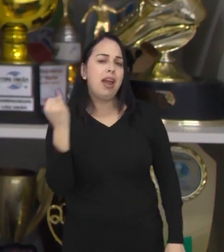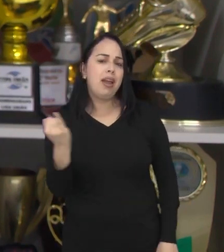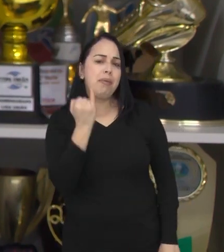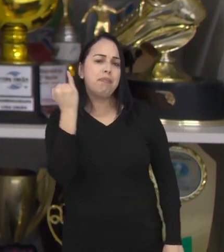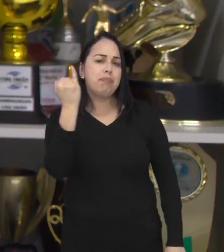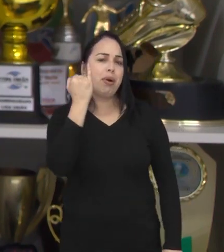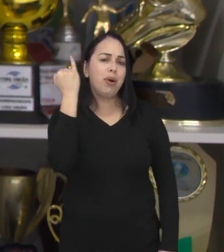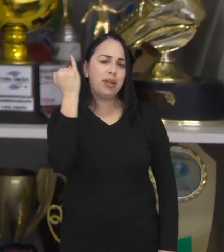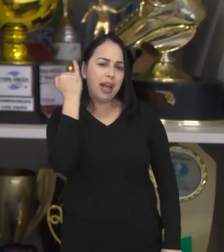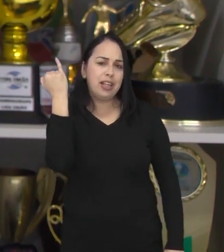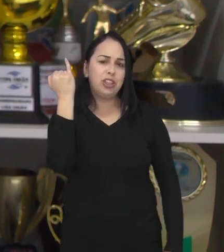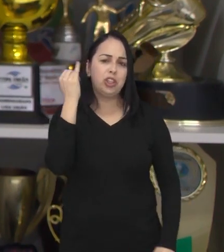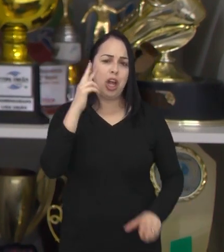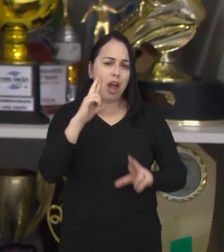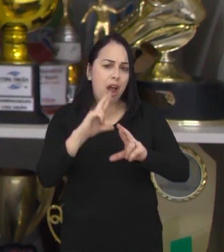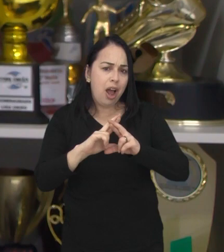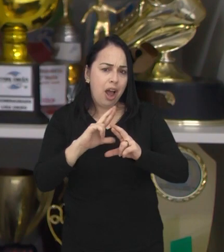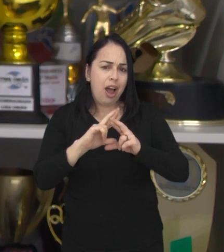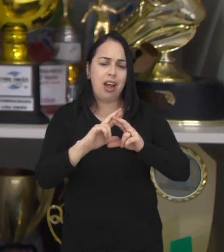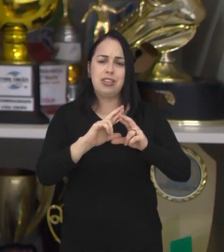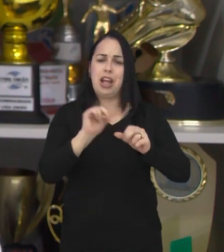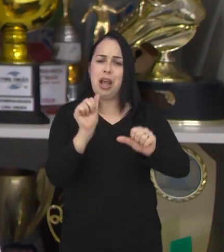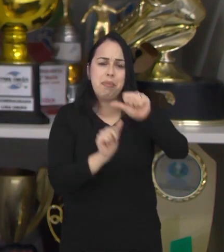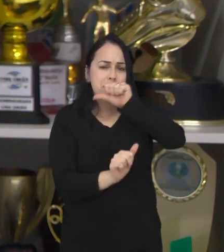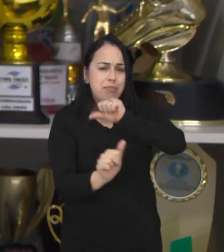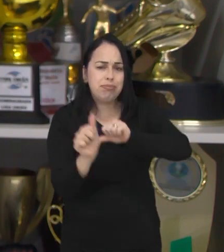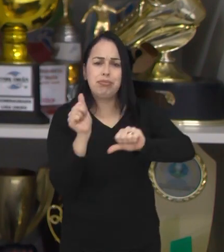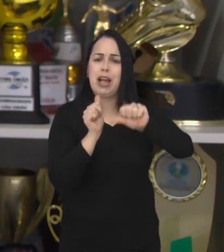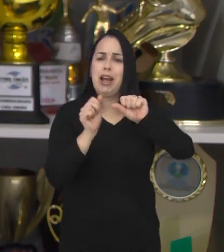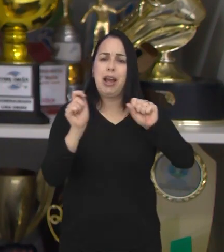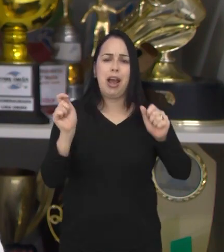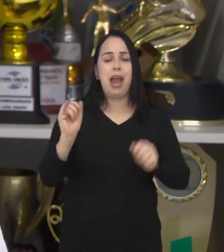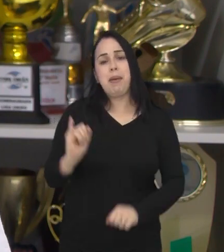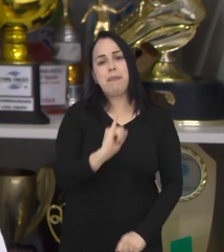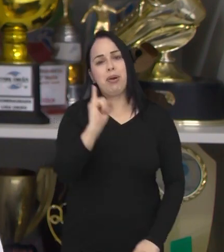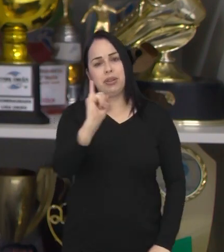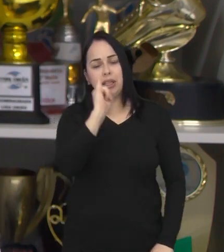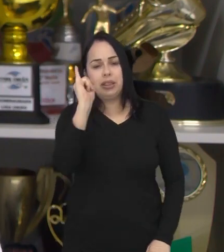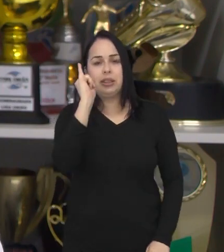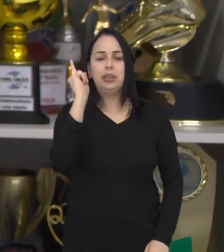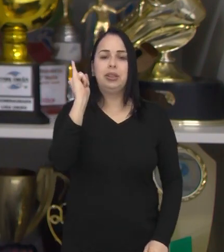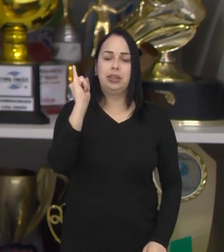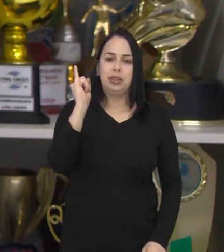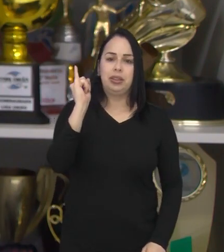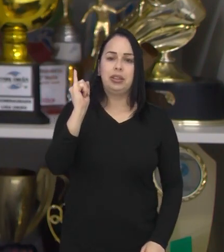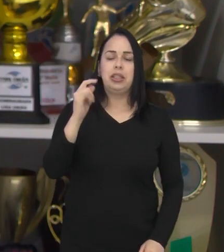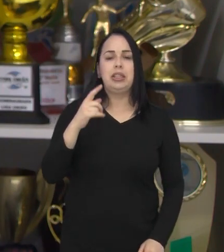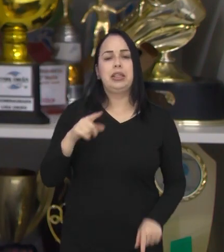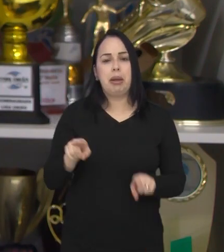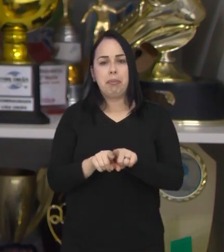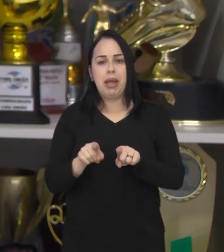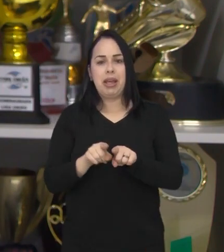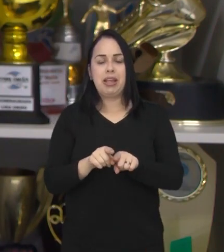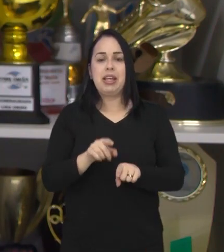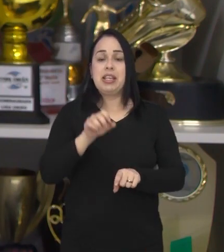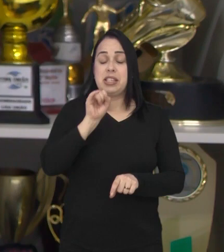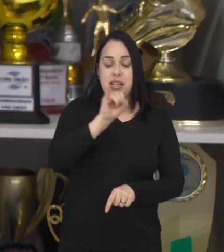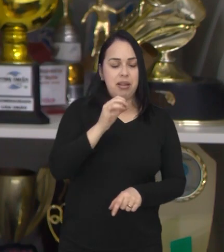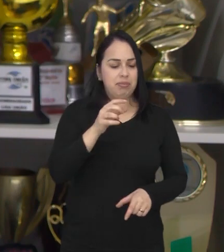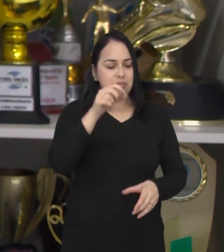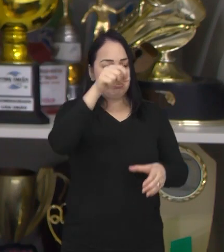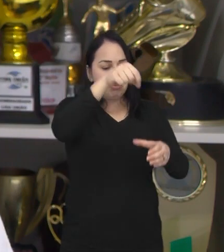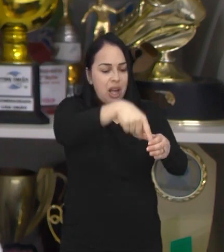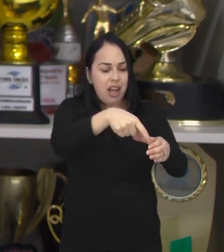a ver a importância que é de fazer a reciclagem, de separar o seu lixo, mostrar o quanto é prejudicial